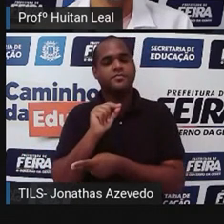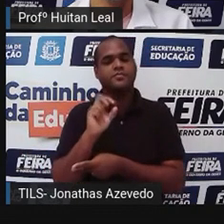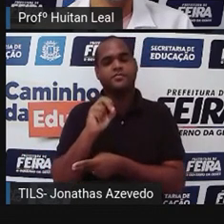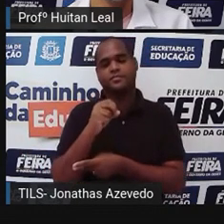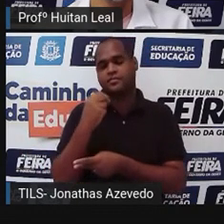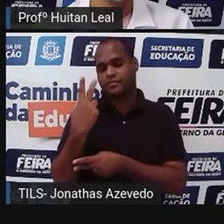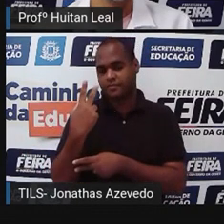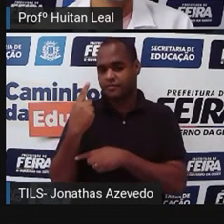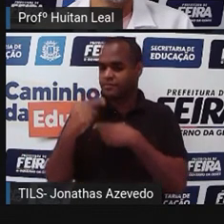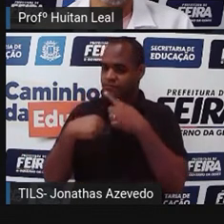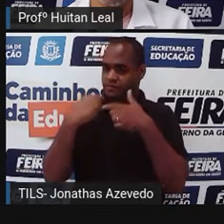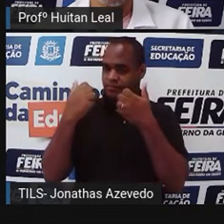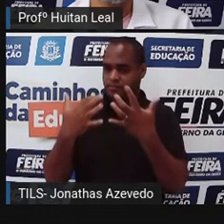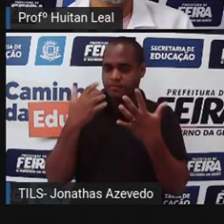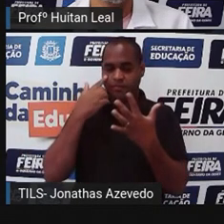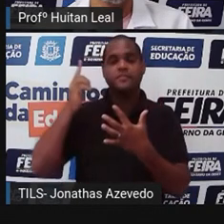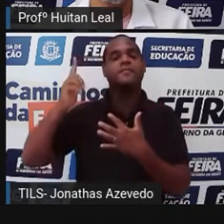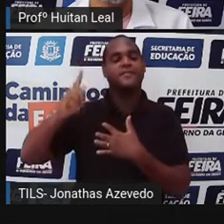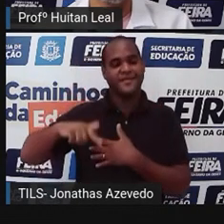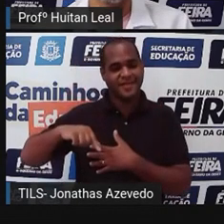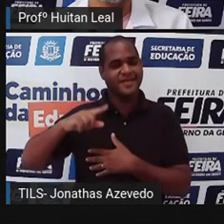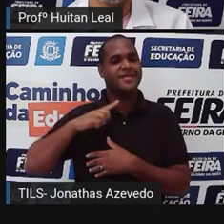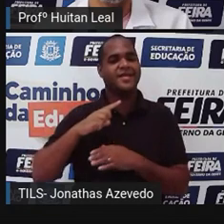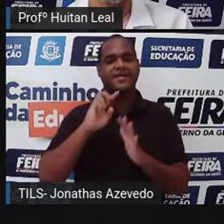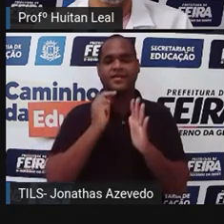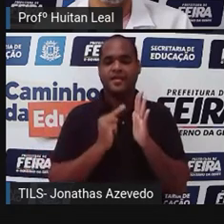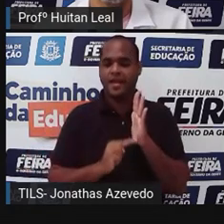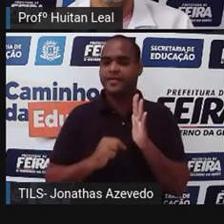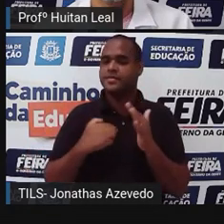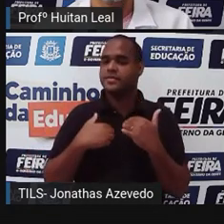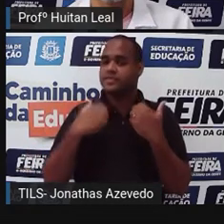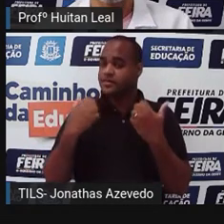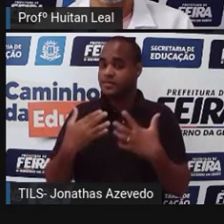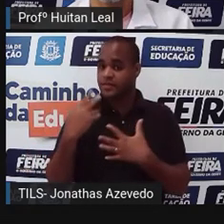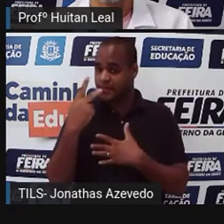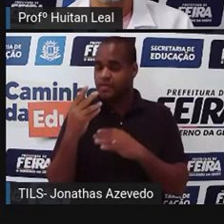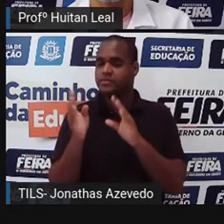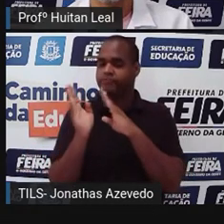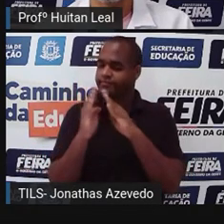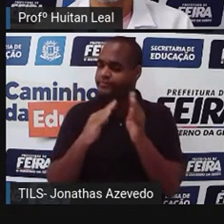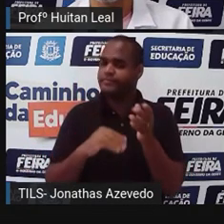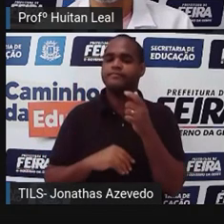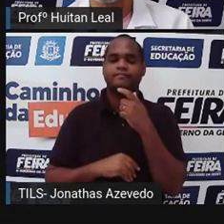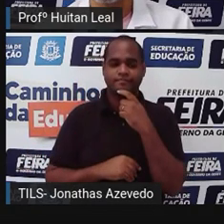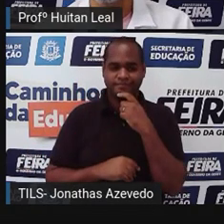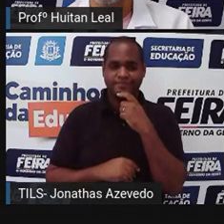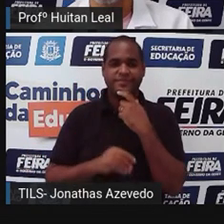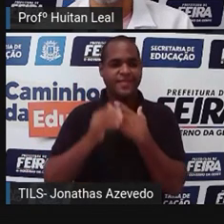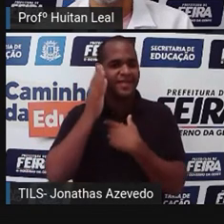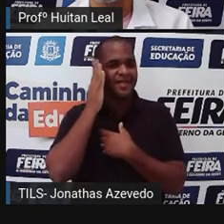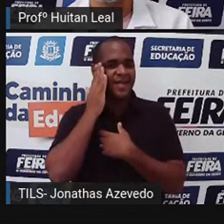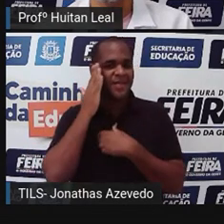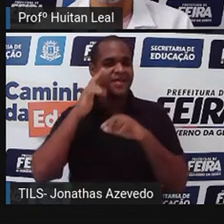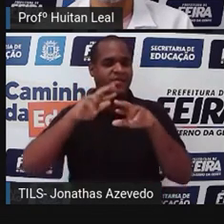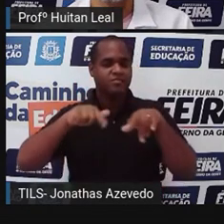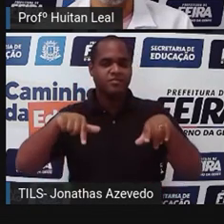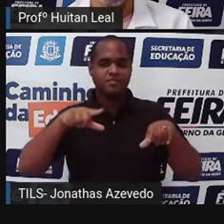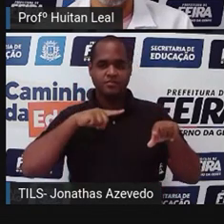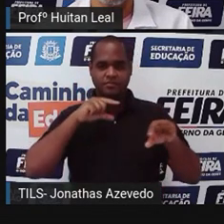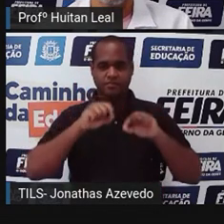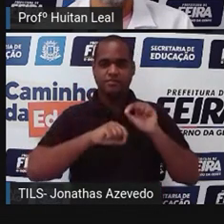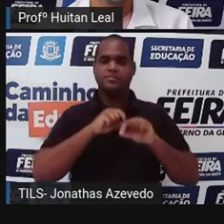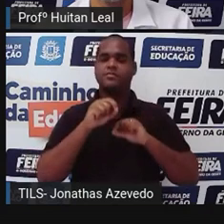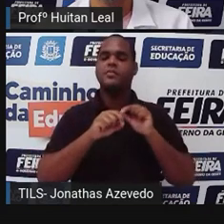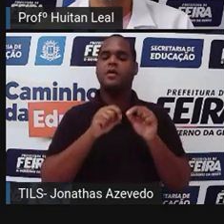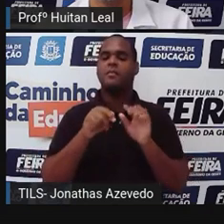reassistir e narrar esse jogo depois que você o assistiu. Então, você vai saber de todos os eventos. Você pode não participar,